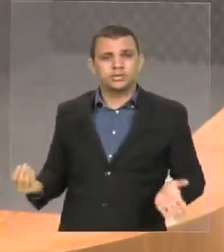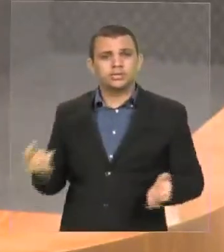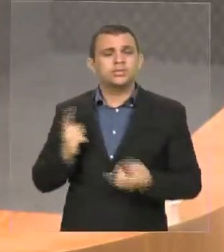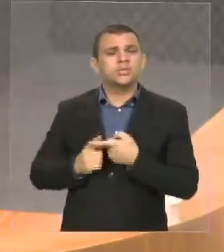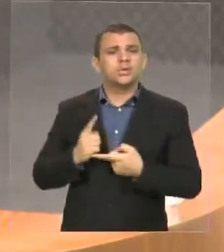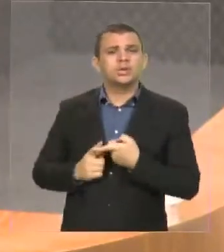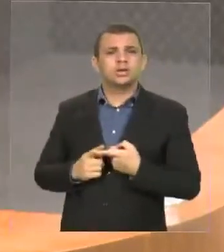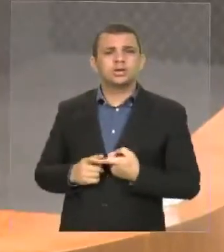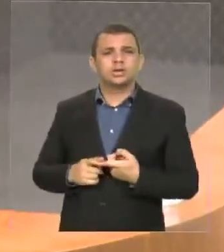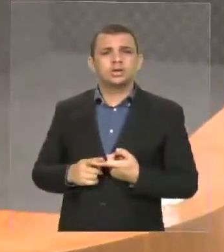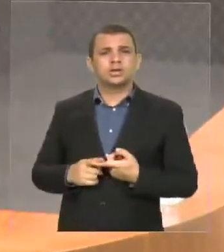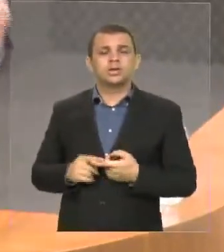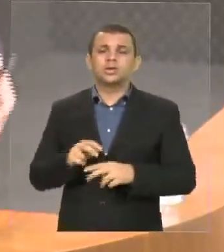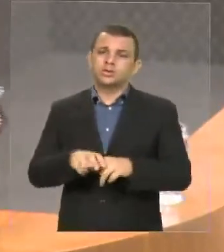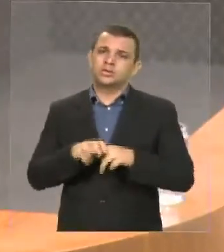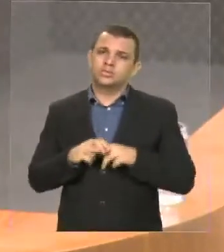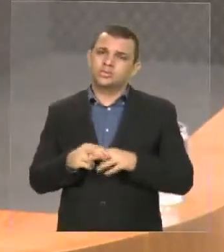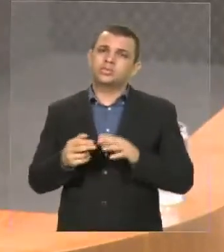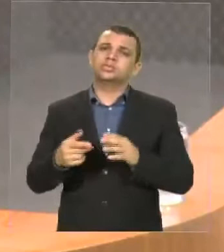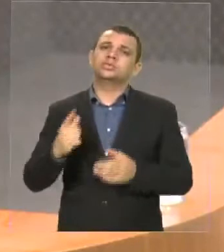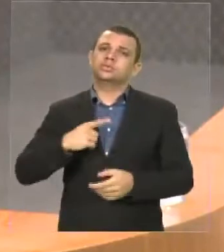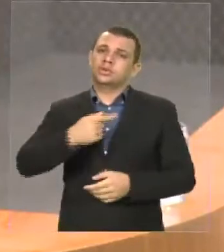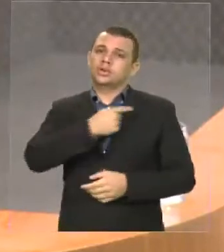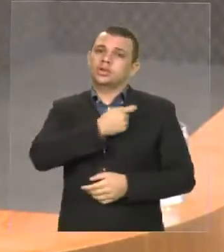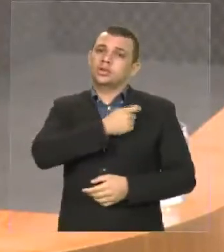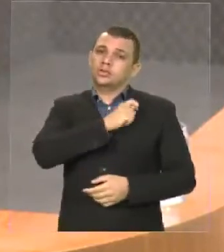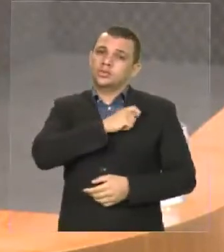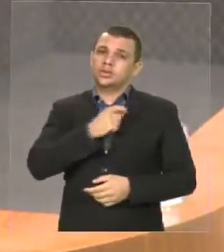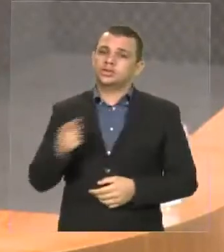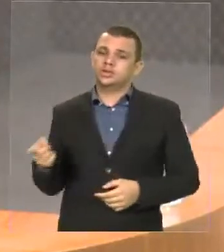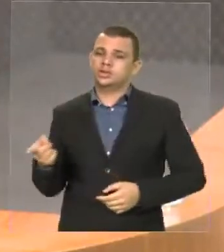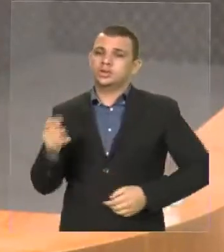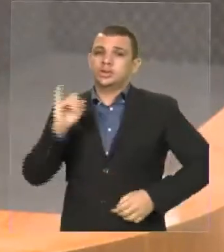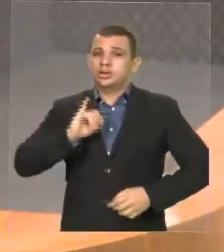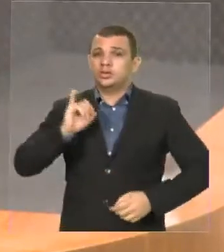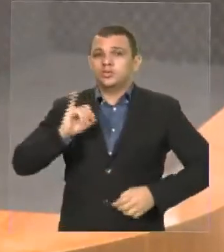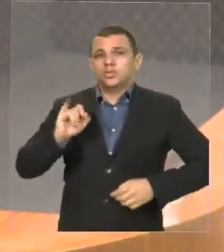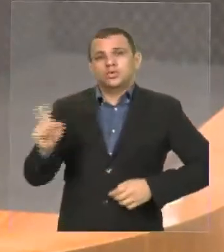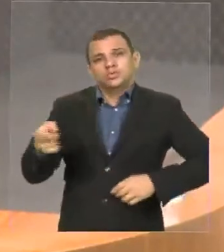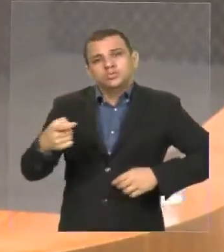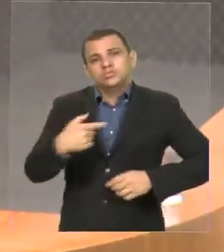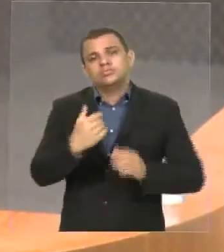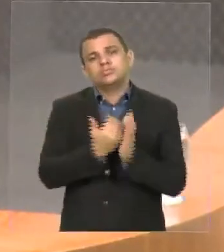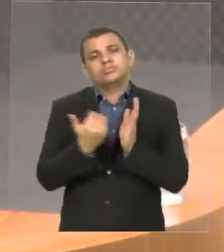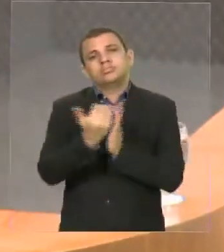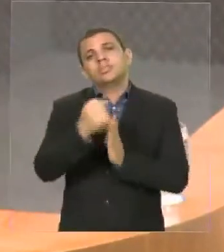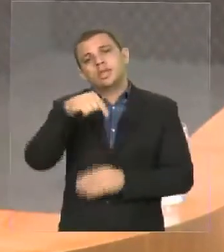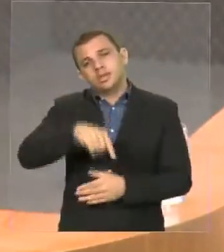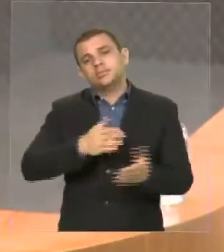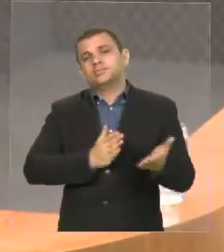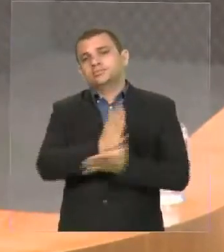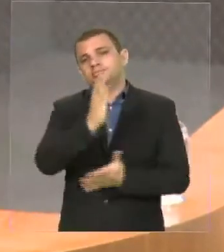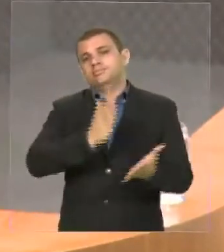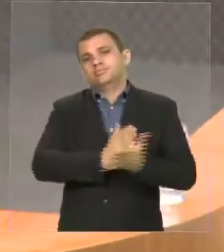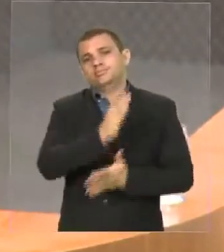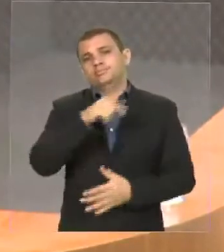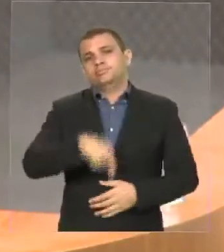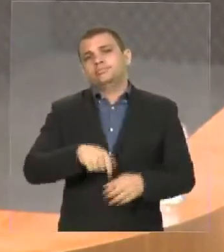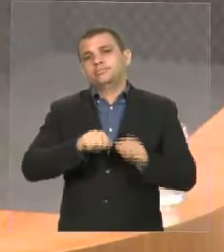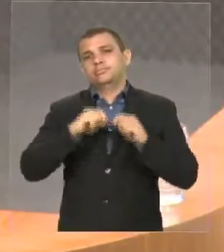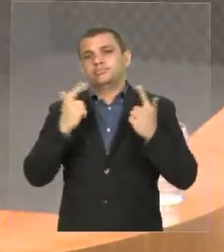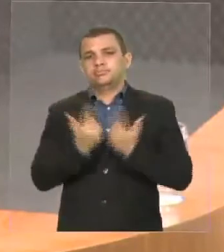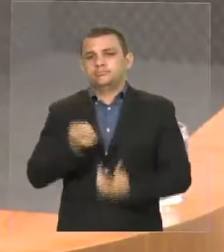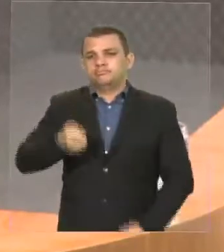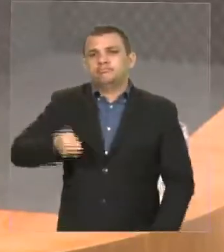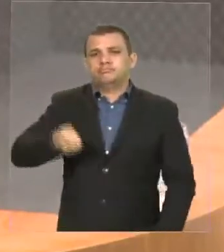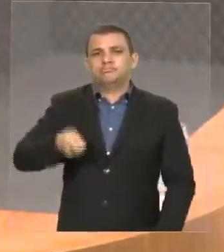aumento das receitas tributárias, aumento de impostos, votado nessa casa, aprovado nessa casa, aperto e arrocho em cima